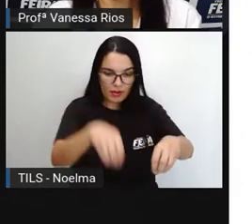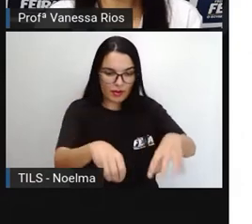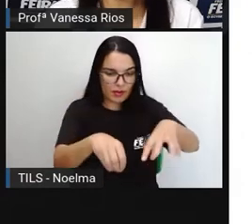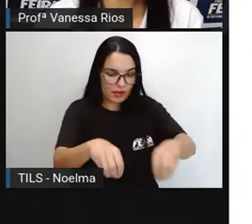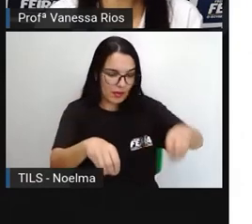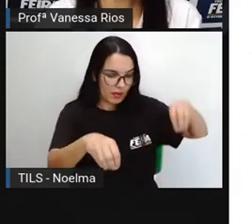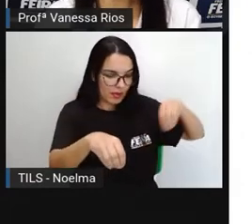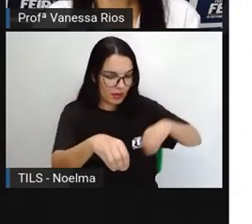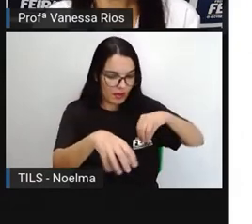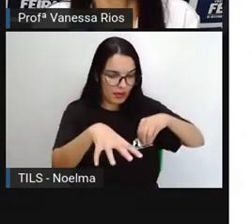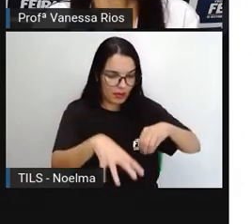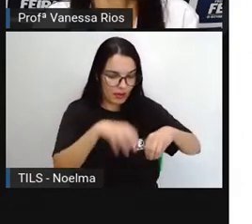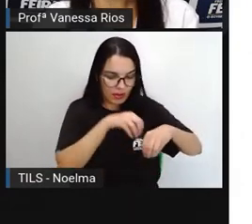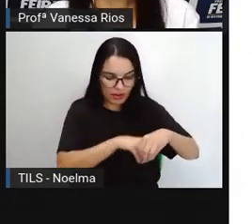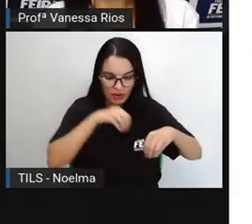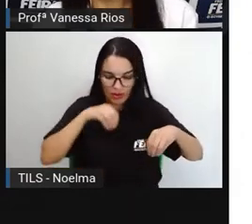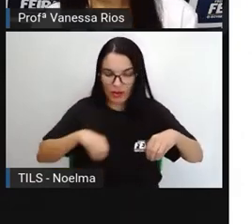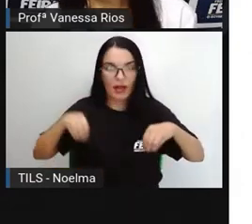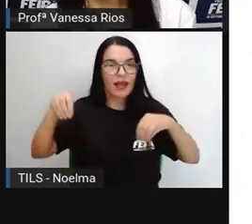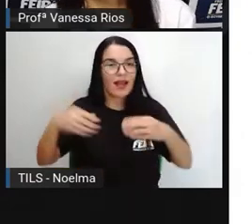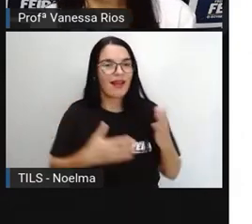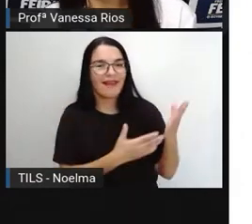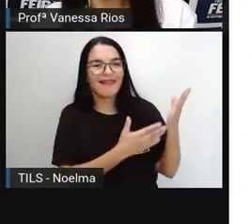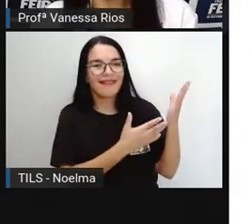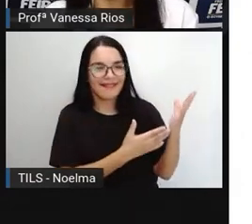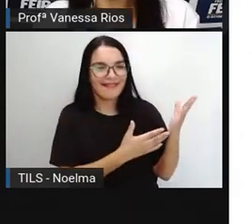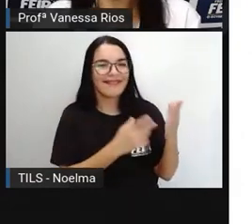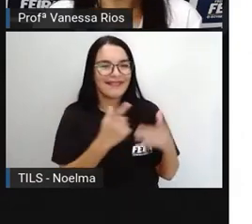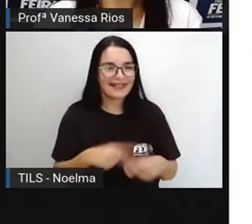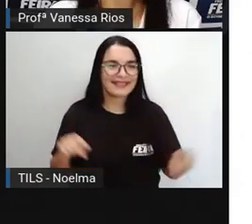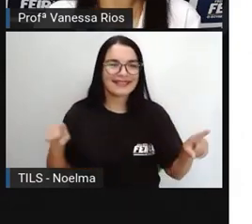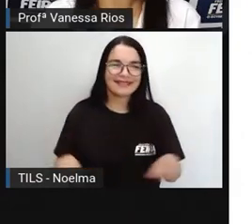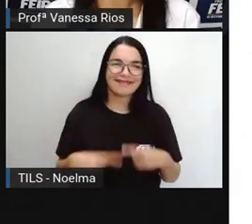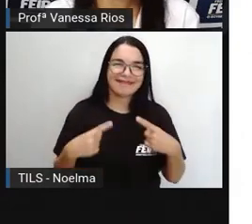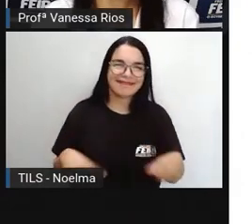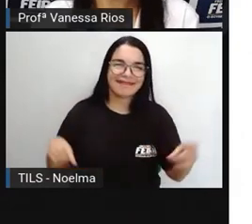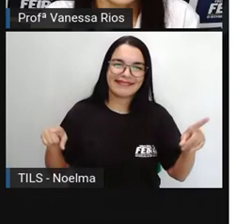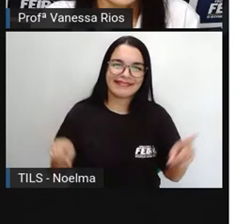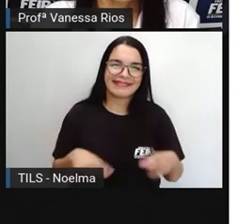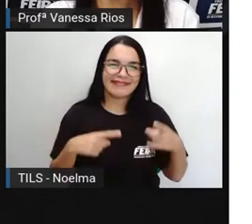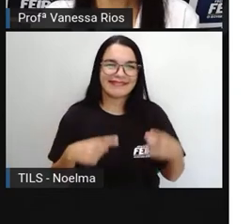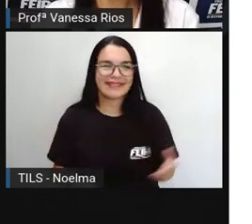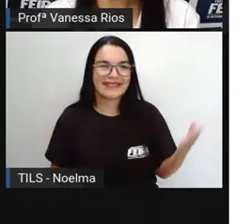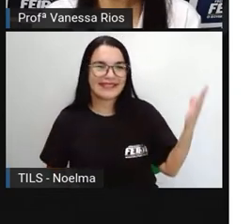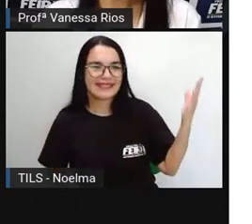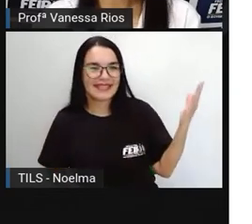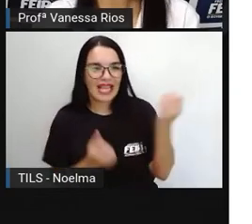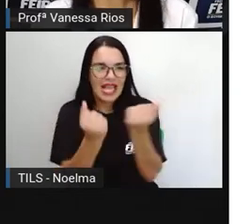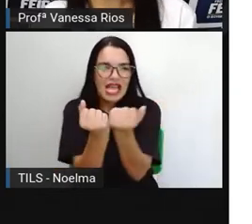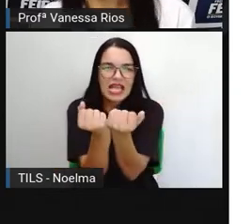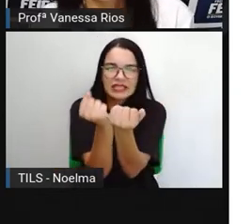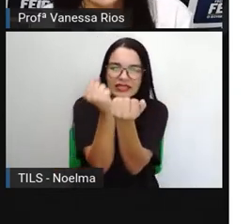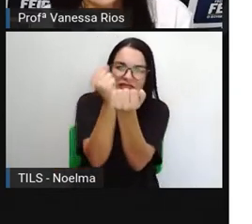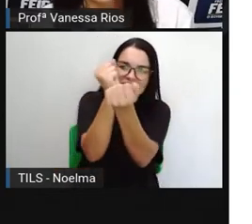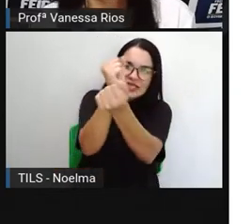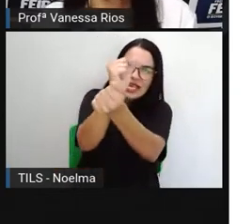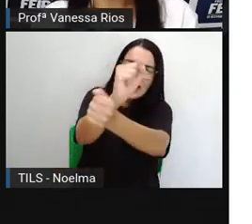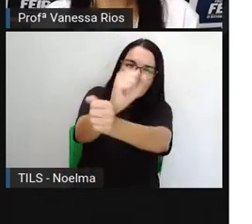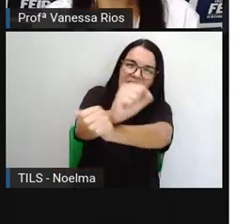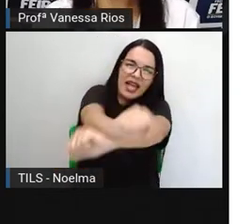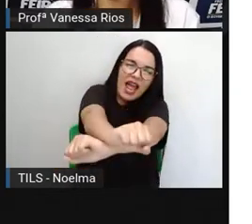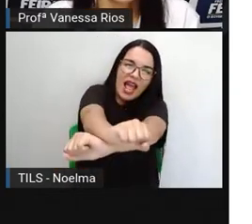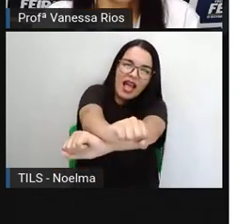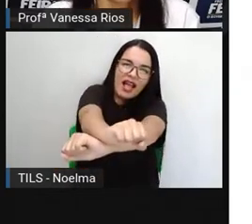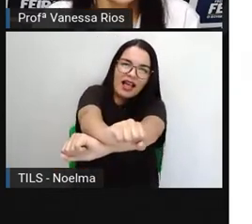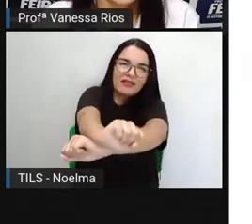Que faz parte aí do folclore e da cultura brasileira há muitos anos. E cantada na escola, cantada em casa, né?